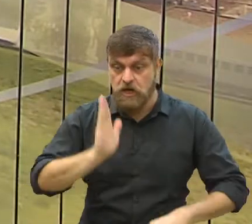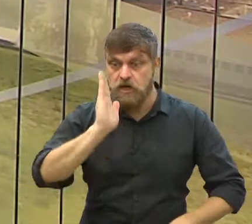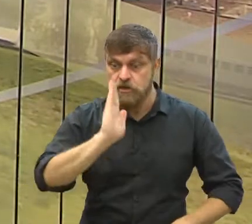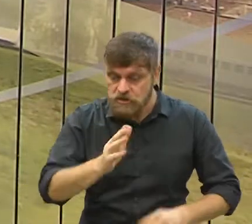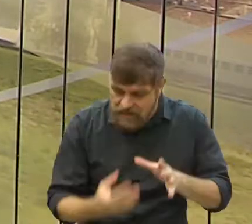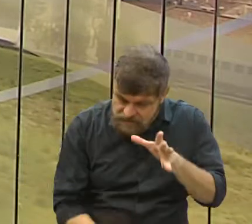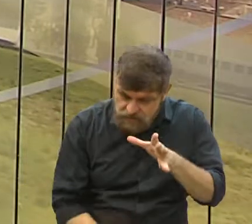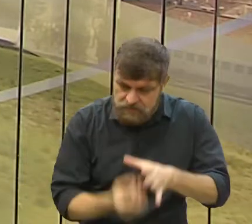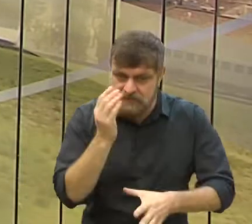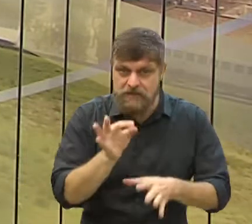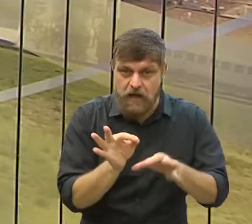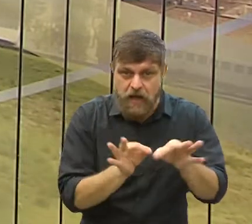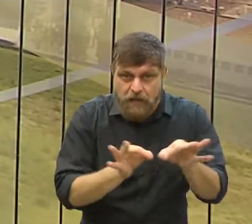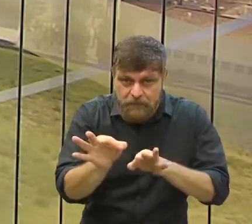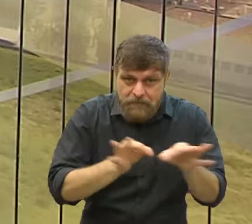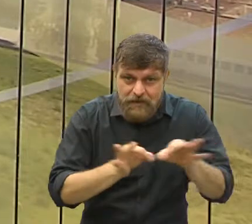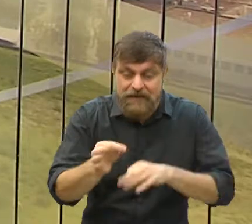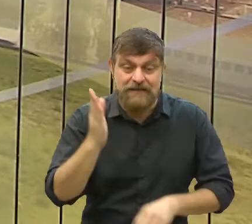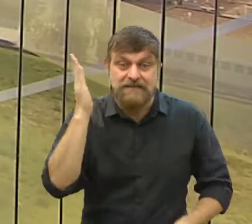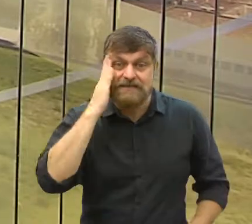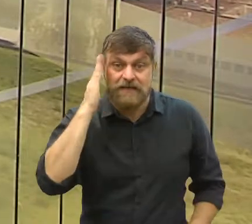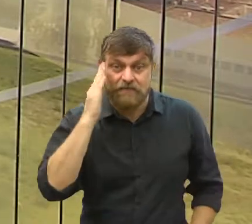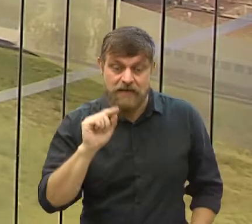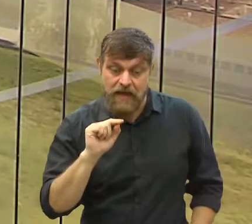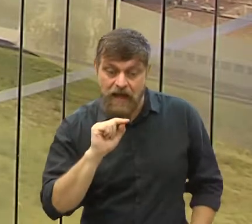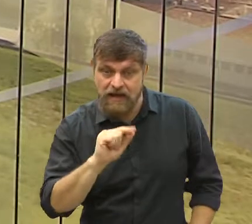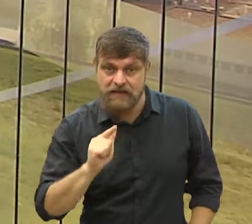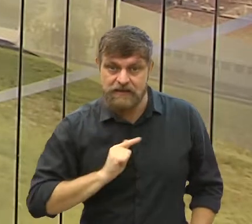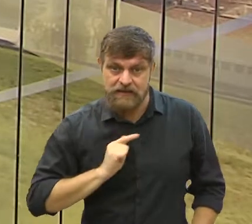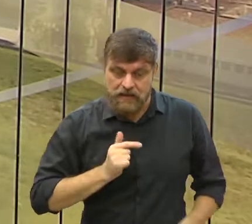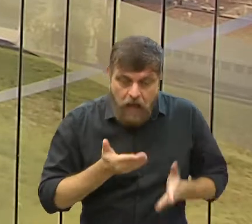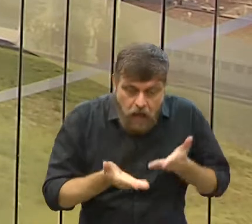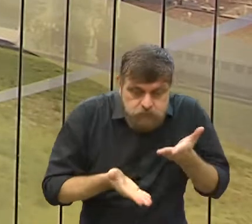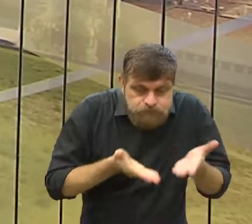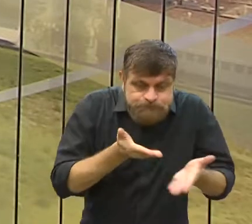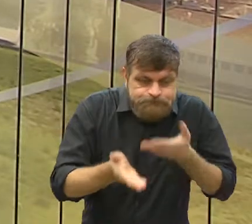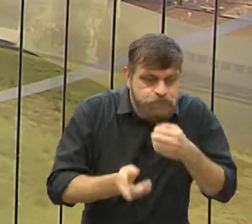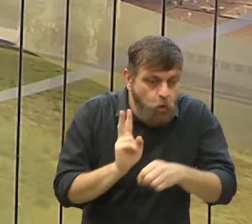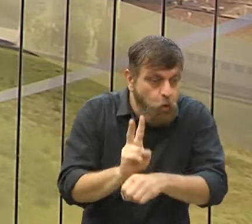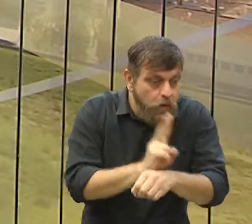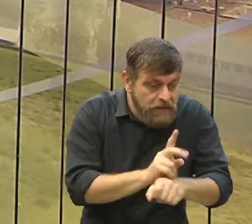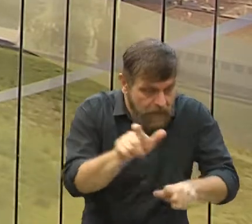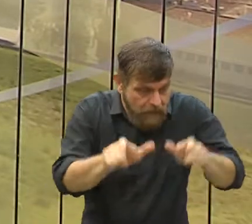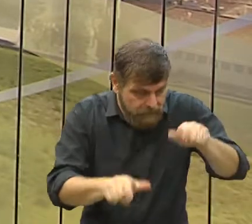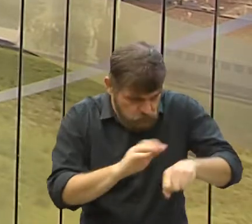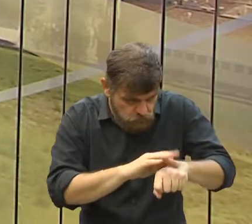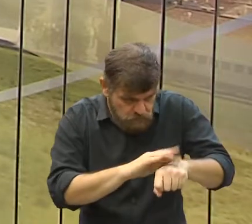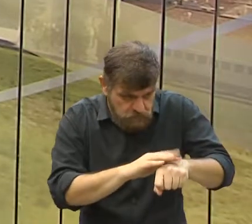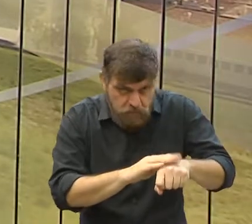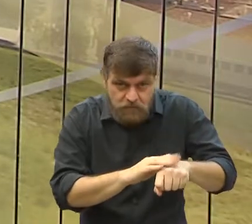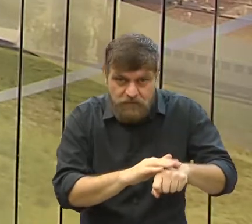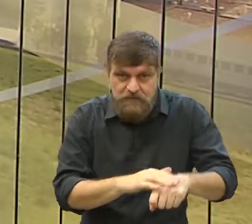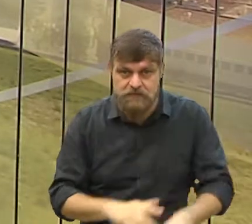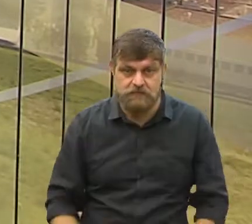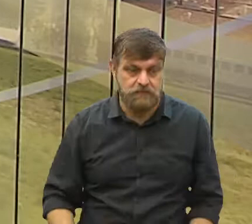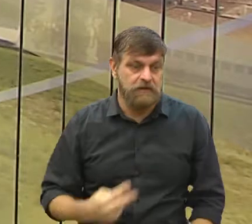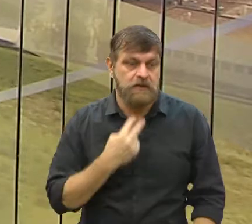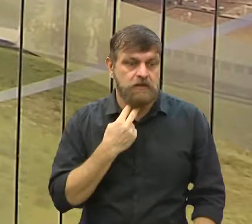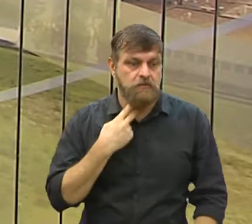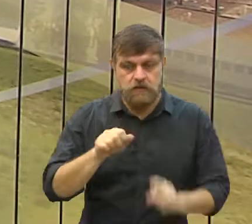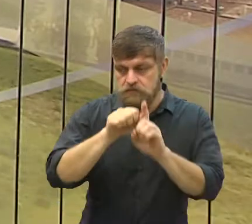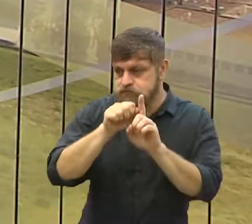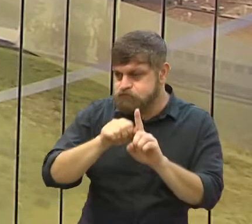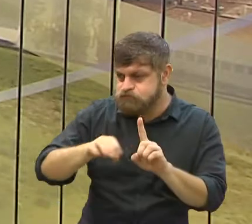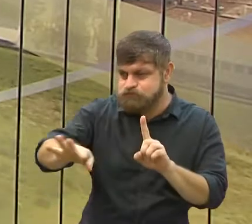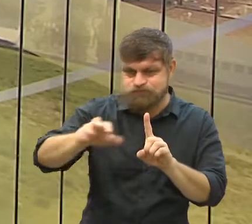foram tomadas, tem se preparado um cenário para que se dê suporte para as pessoas doentes, para que elas